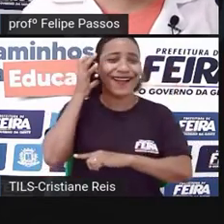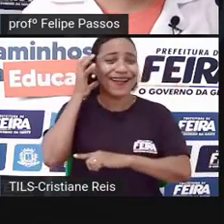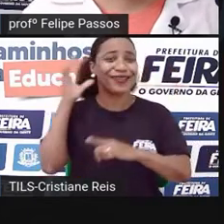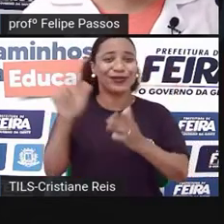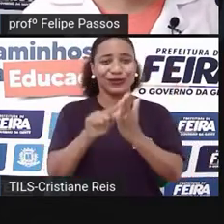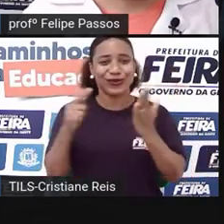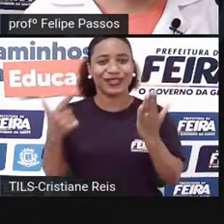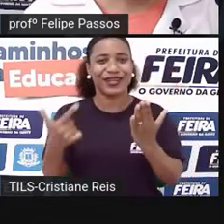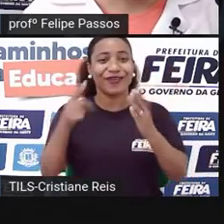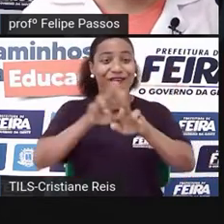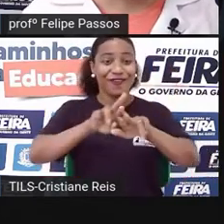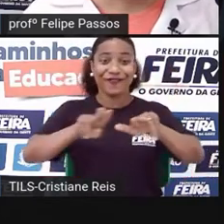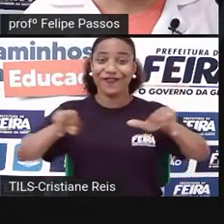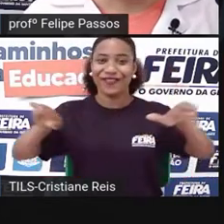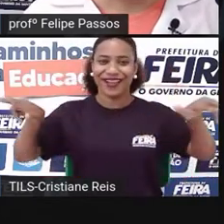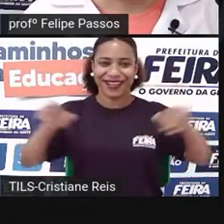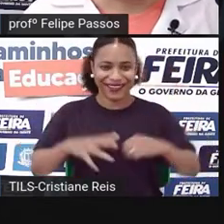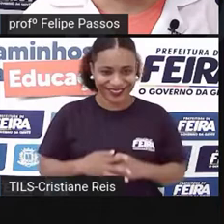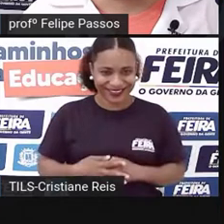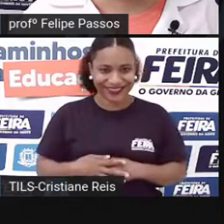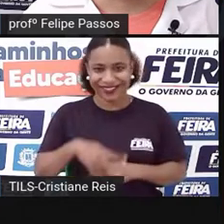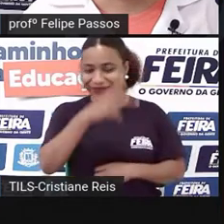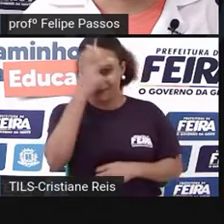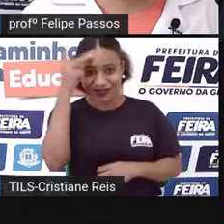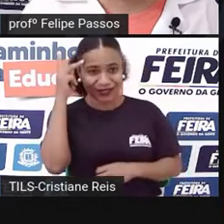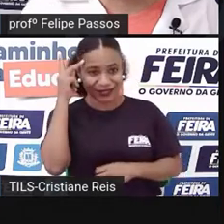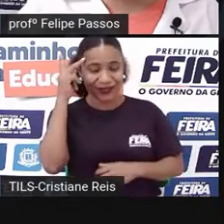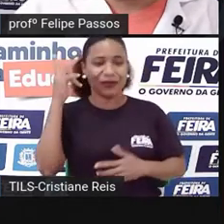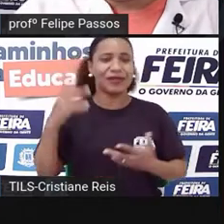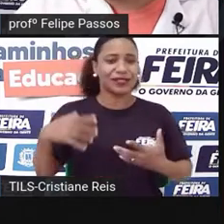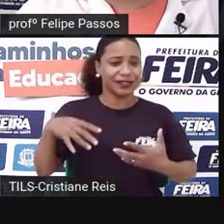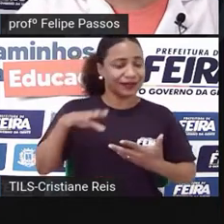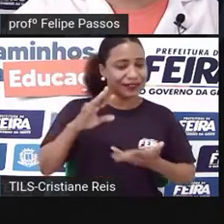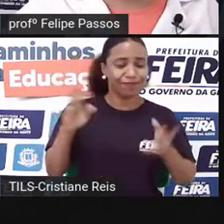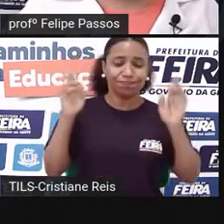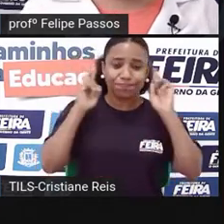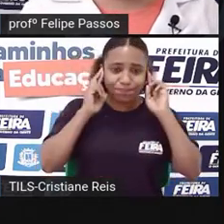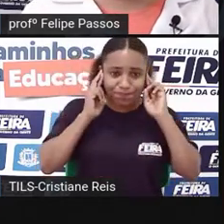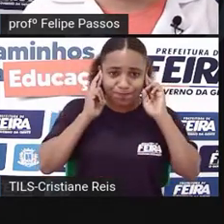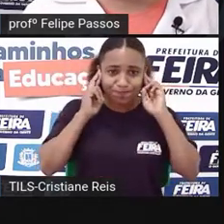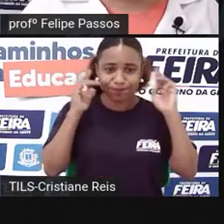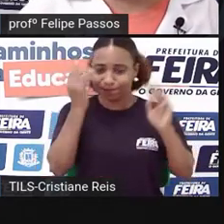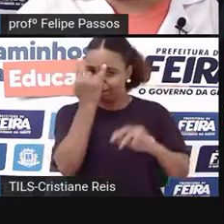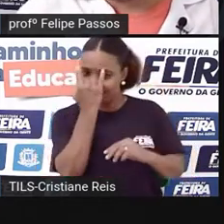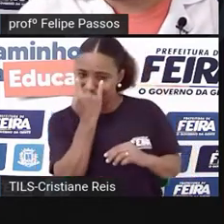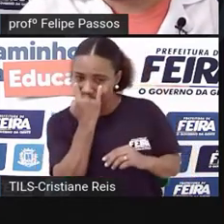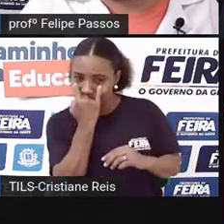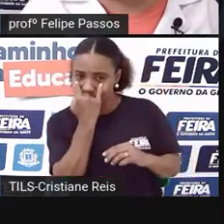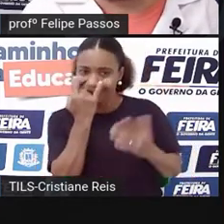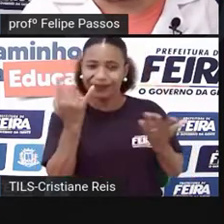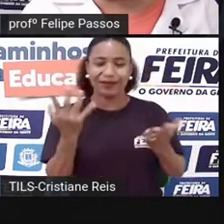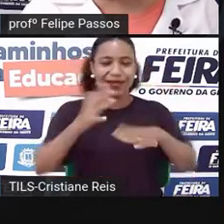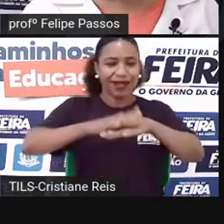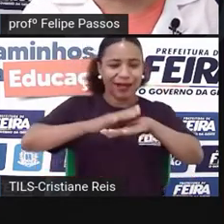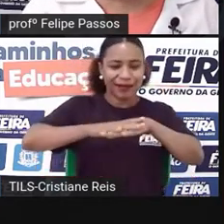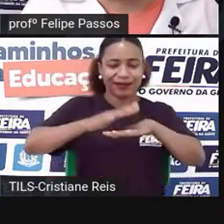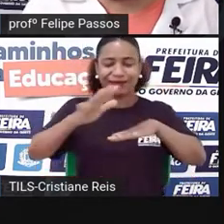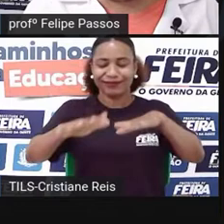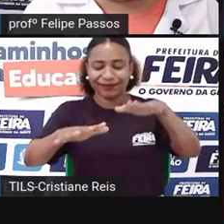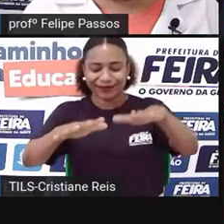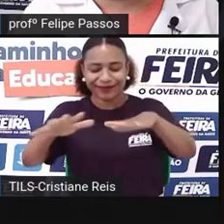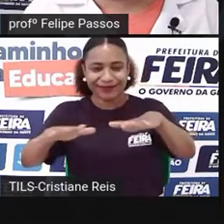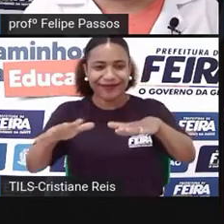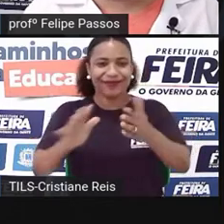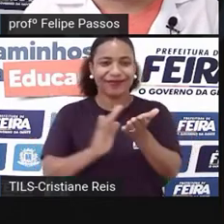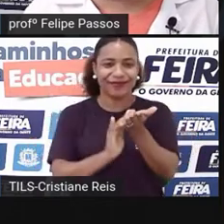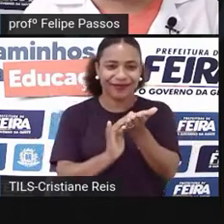Mesmo pessoas que têm alguma limitação nos sentidos, elas percebem o mundo de alguma forma, através das mãos, no caso quem